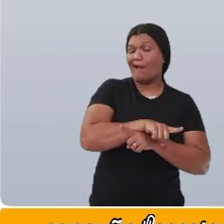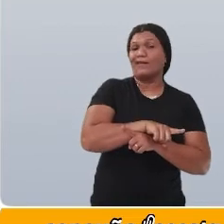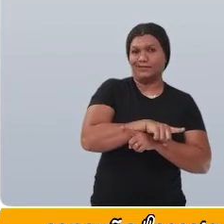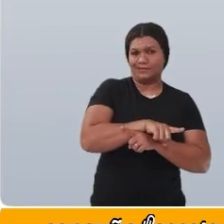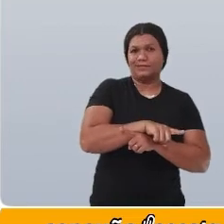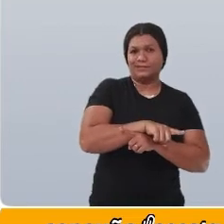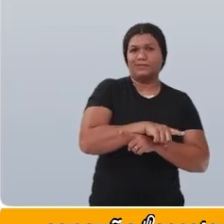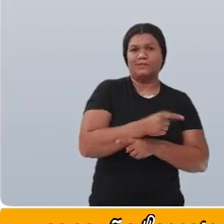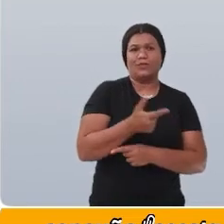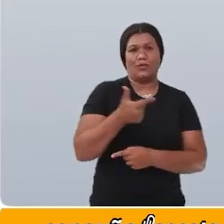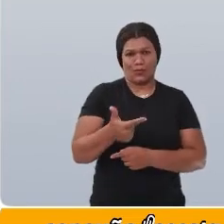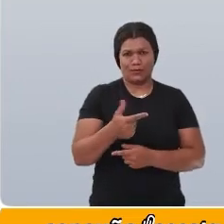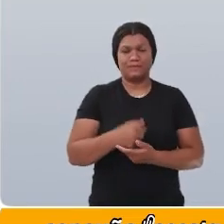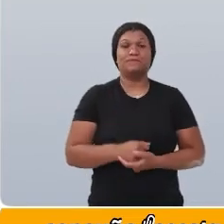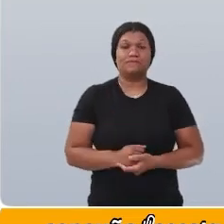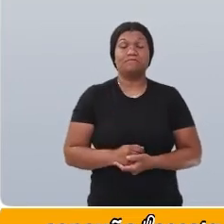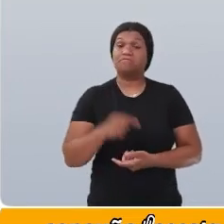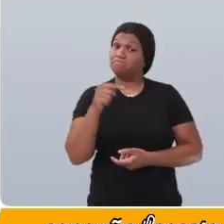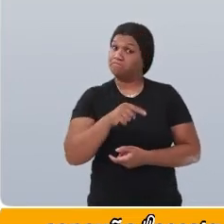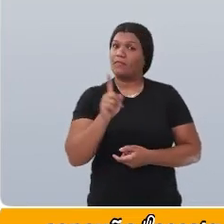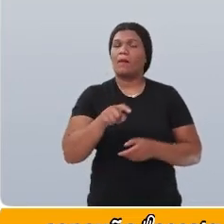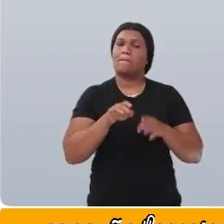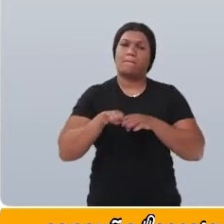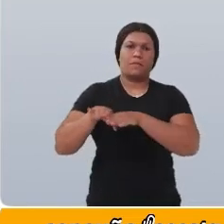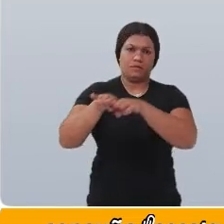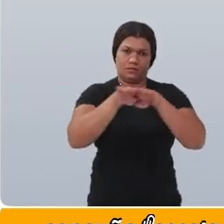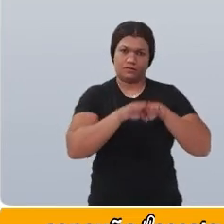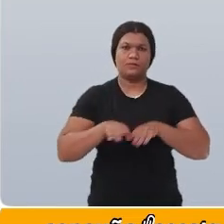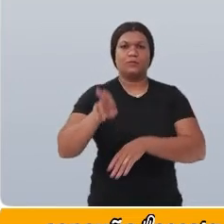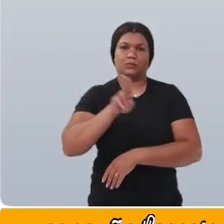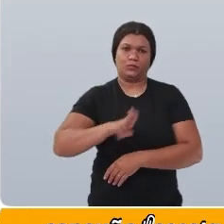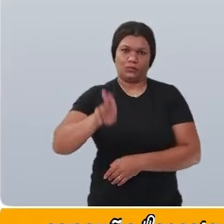por 2. Esse foi o padrão.